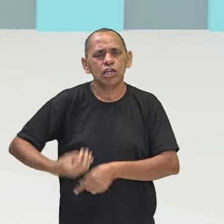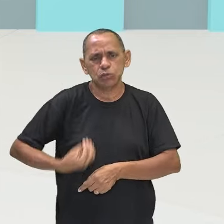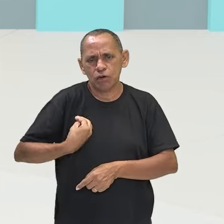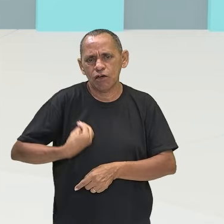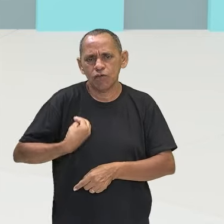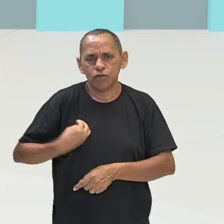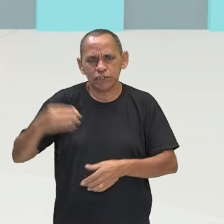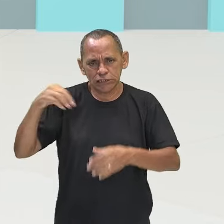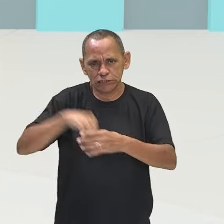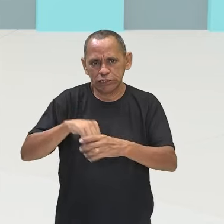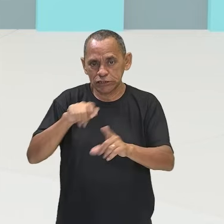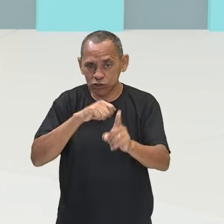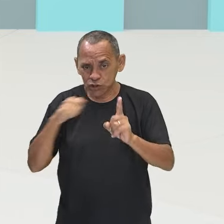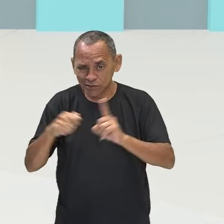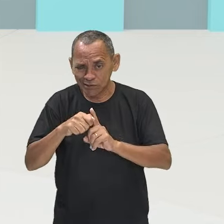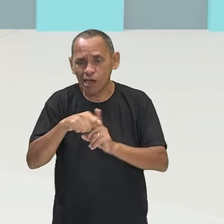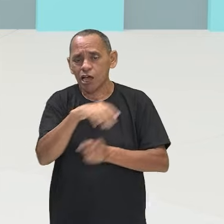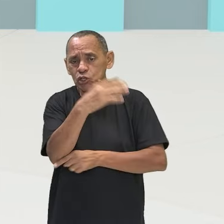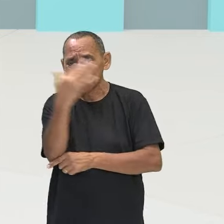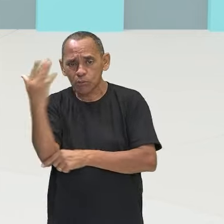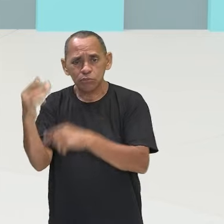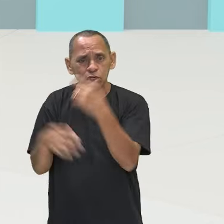integração com o meio ambiente.